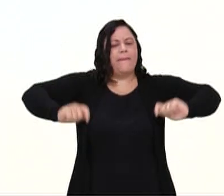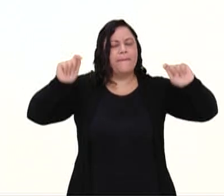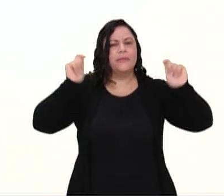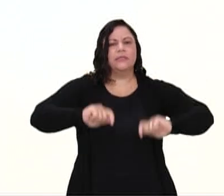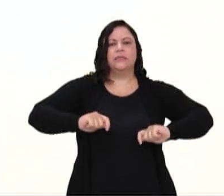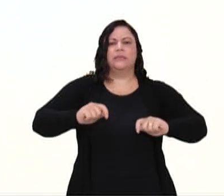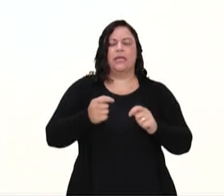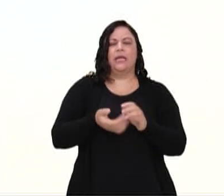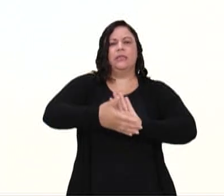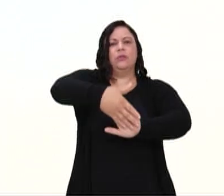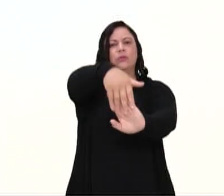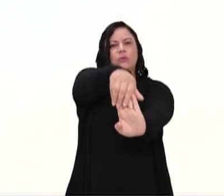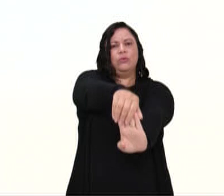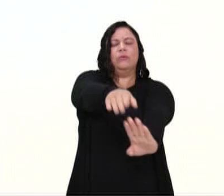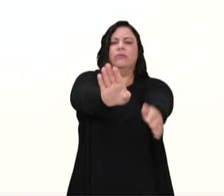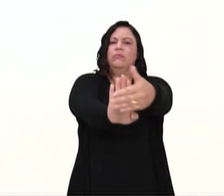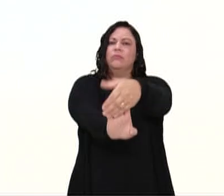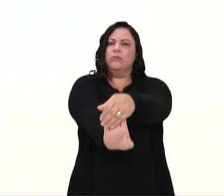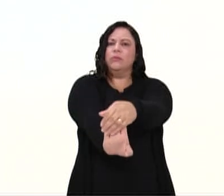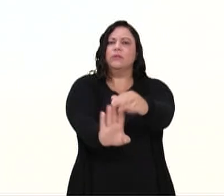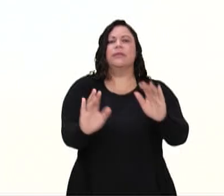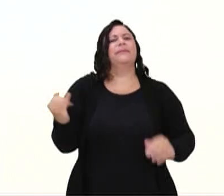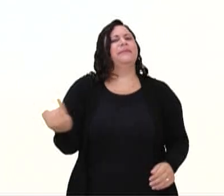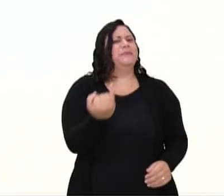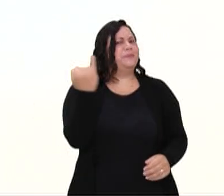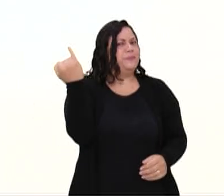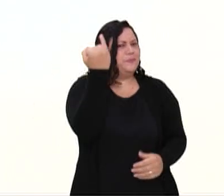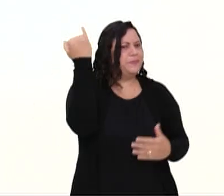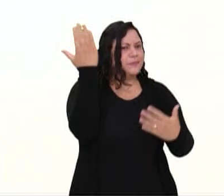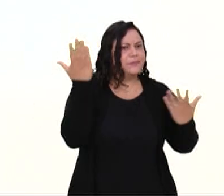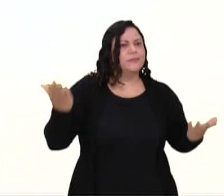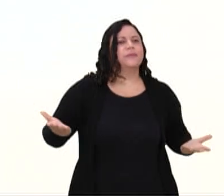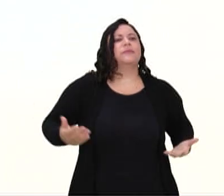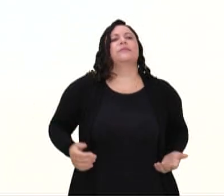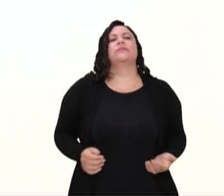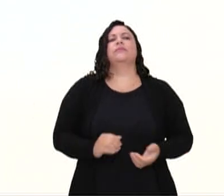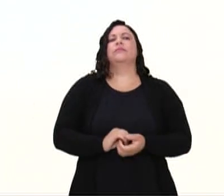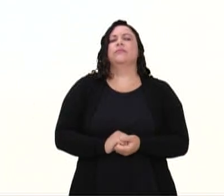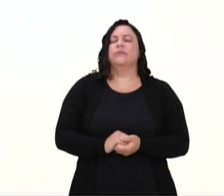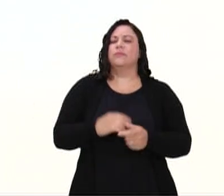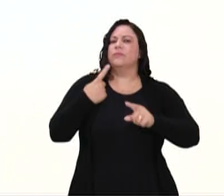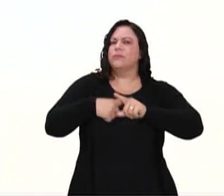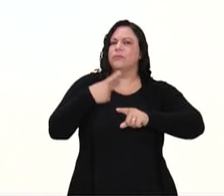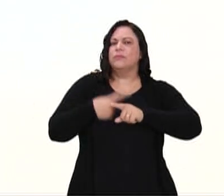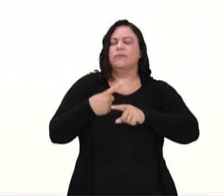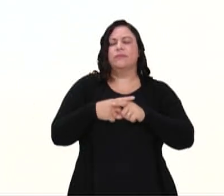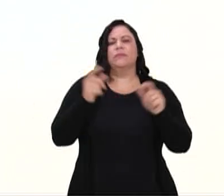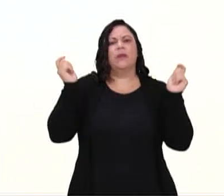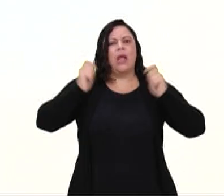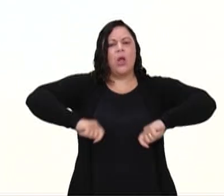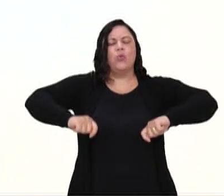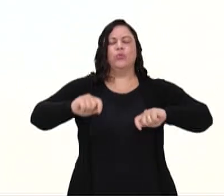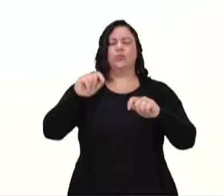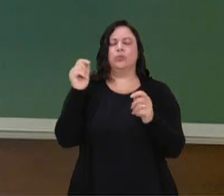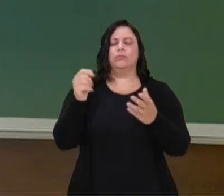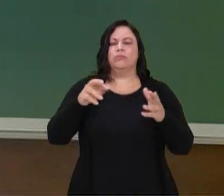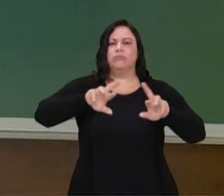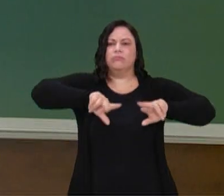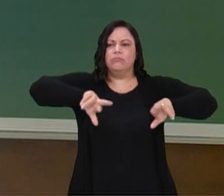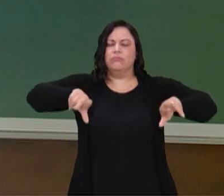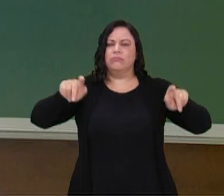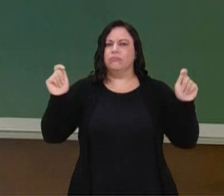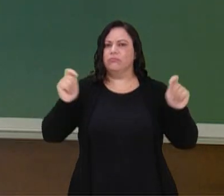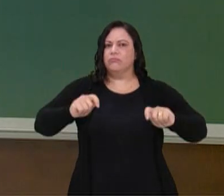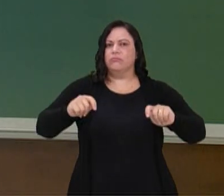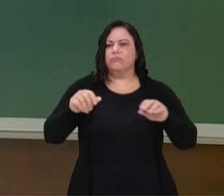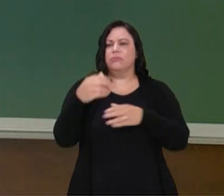alongamento é tão importante para nós, né? Porque ajuda nos nossos movimentos comuns.